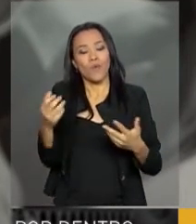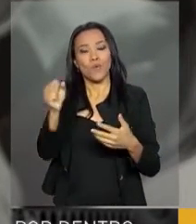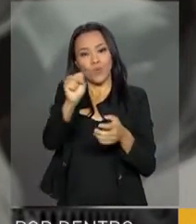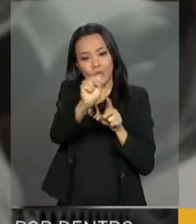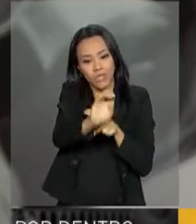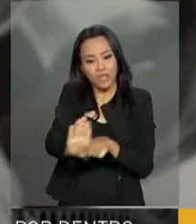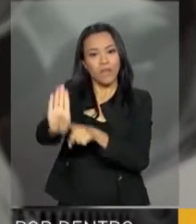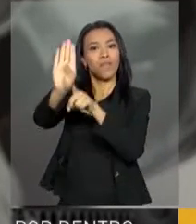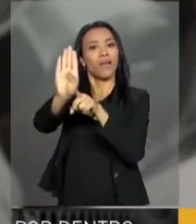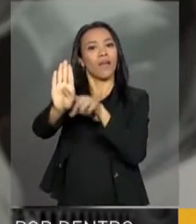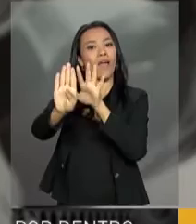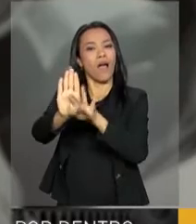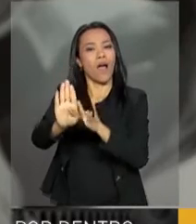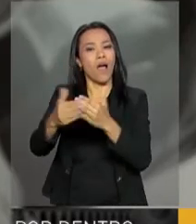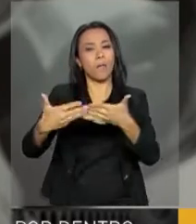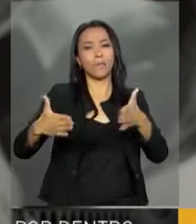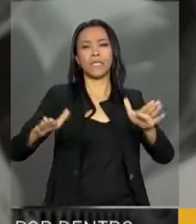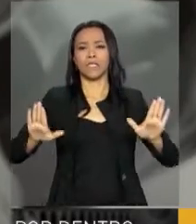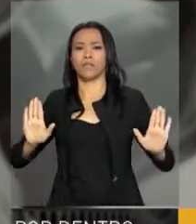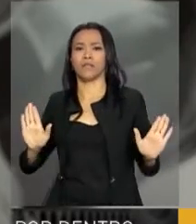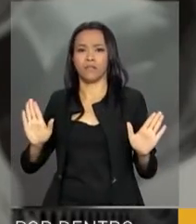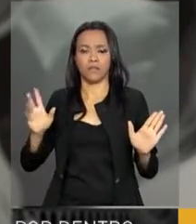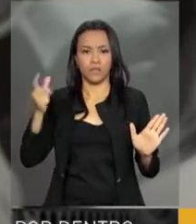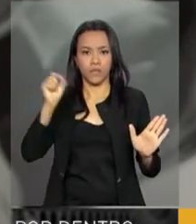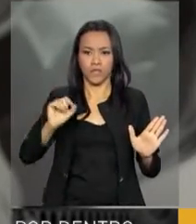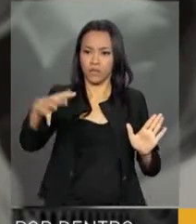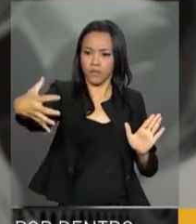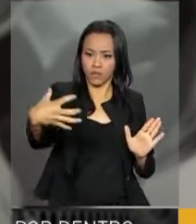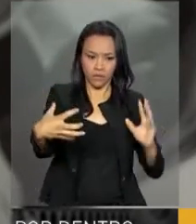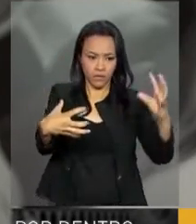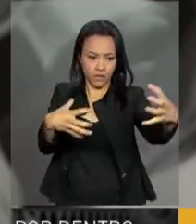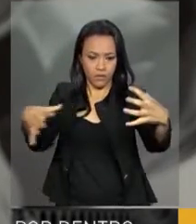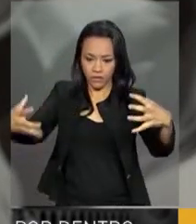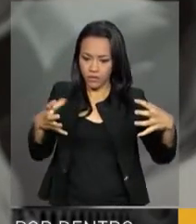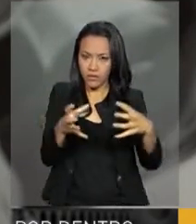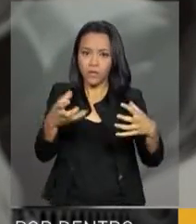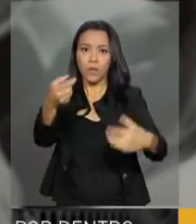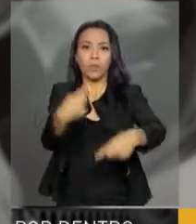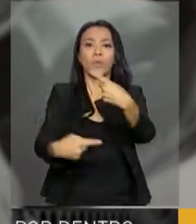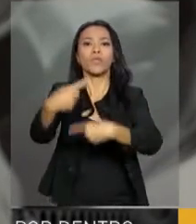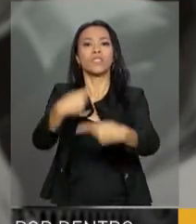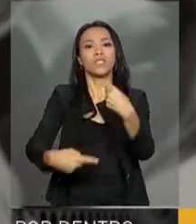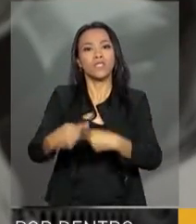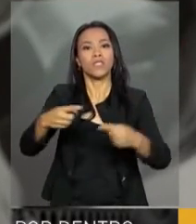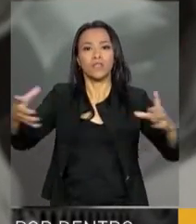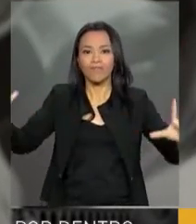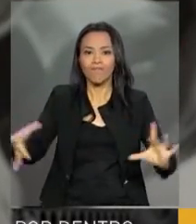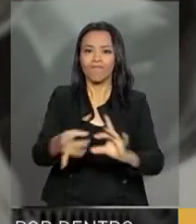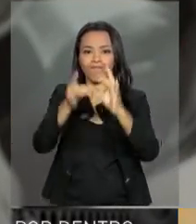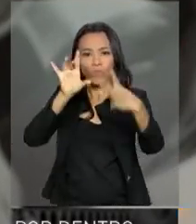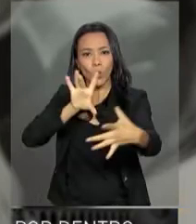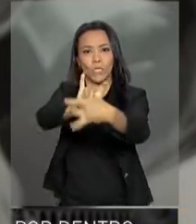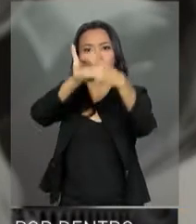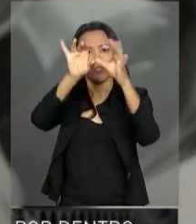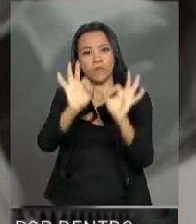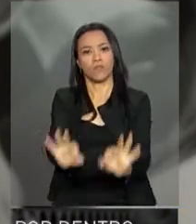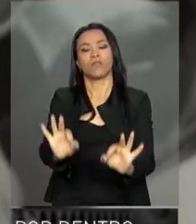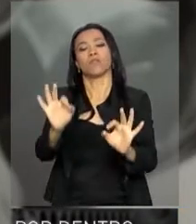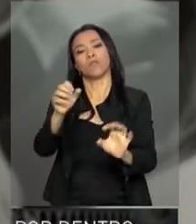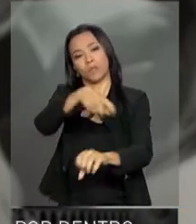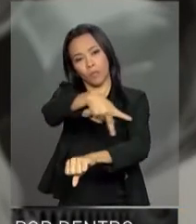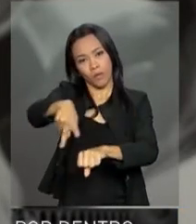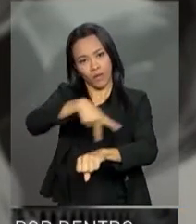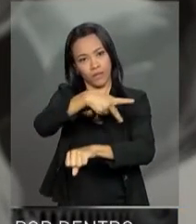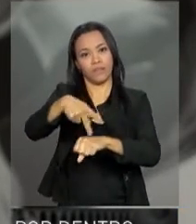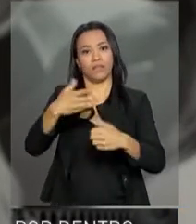fazendo essa conversão, está juntando as políticas públicas à realidade do país, graças à